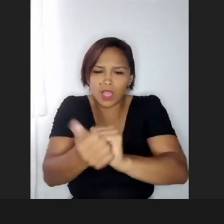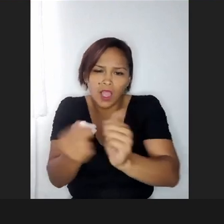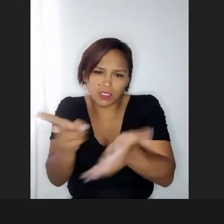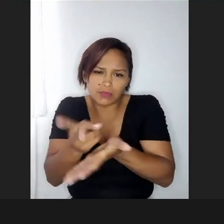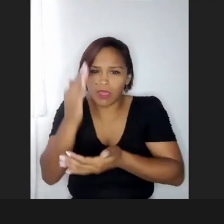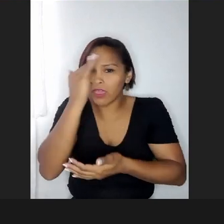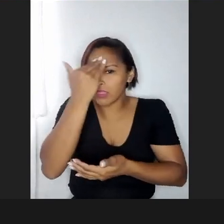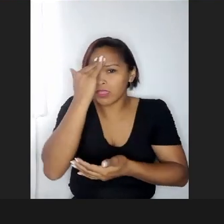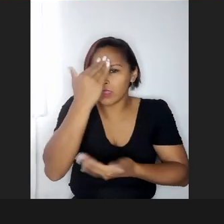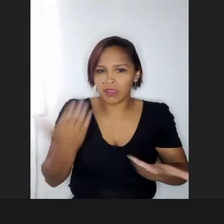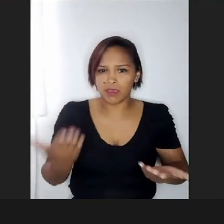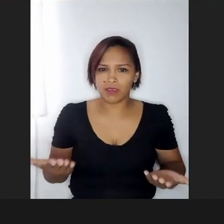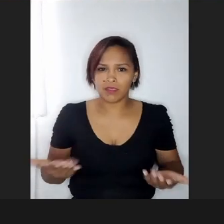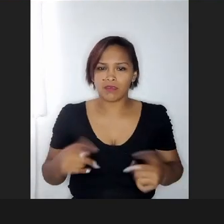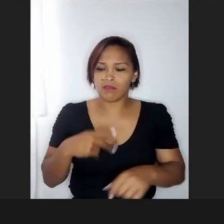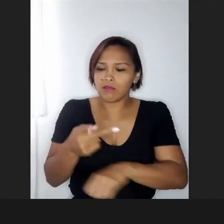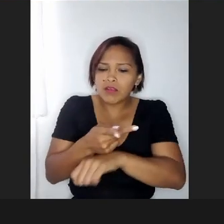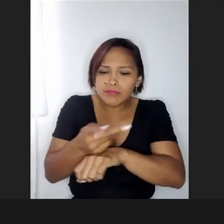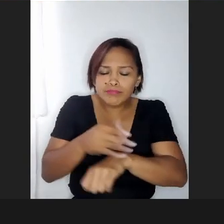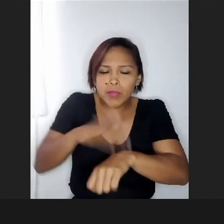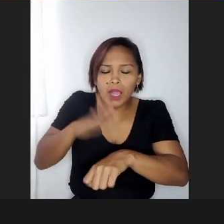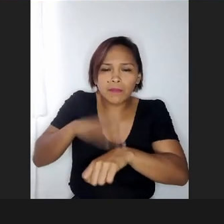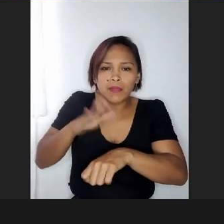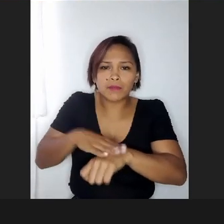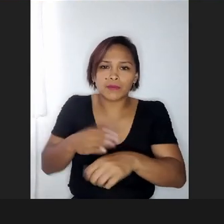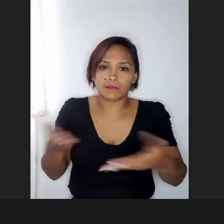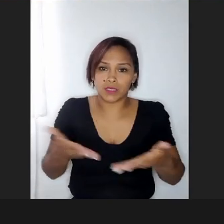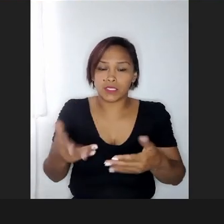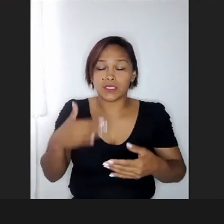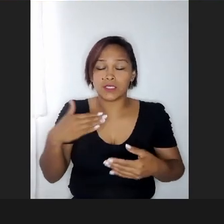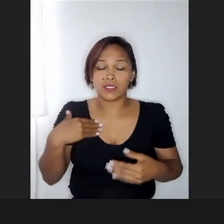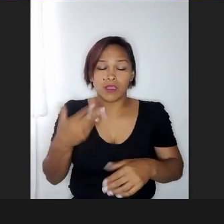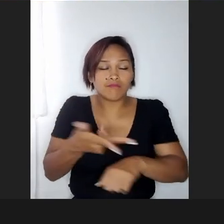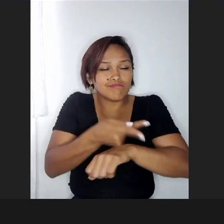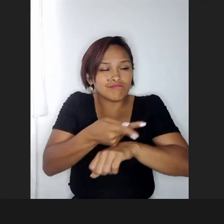entendendo, vai buscando, mas a gente, se a gente buscar